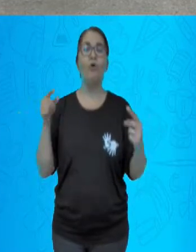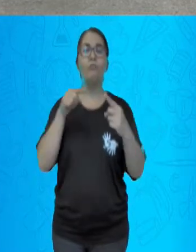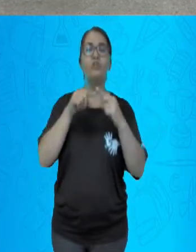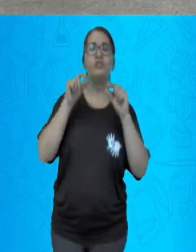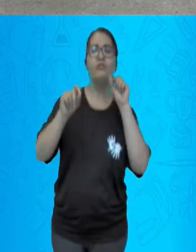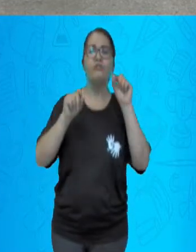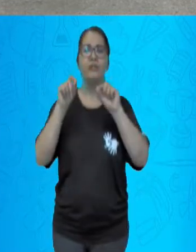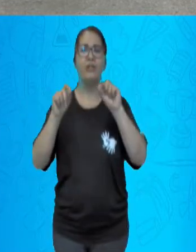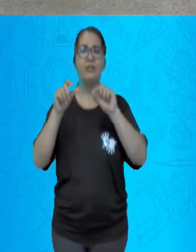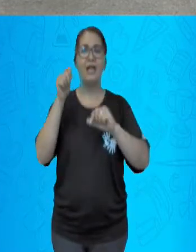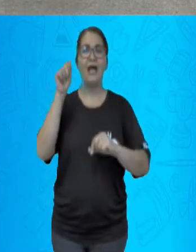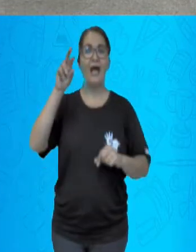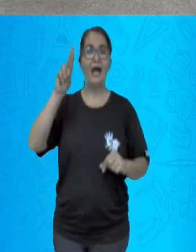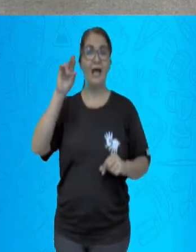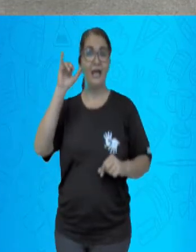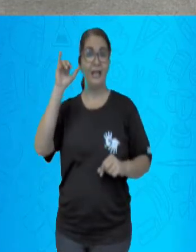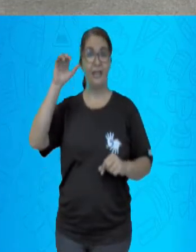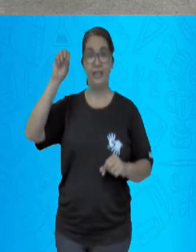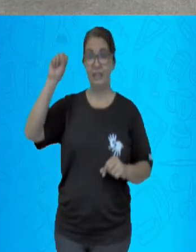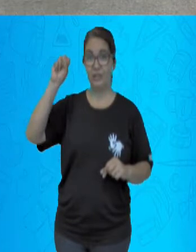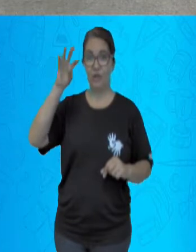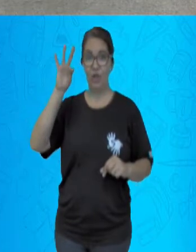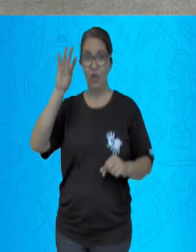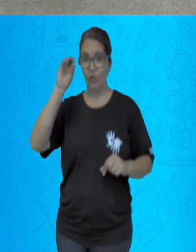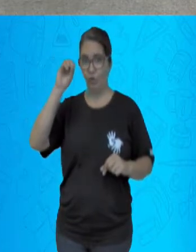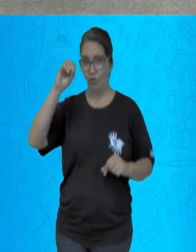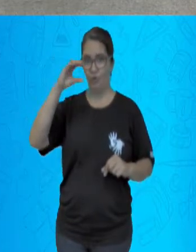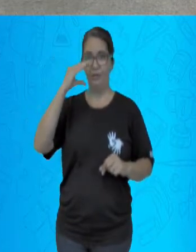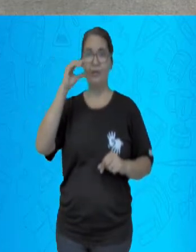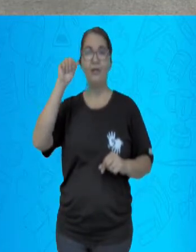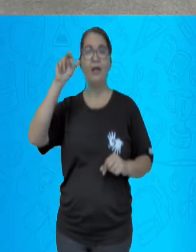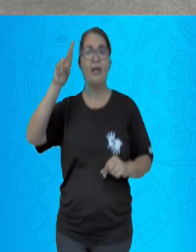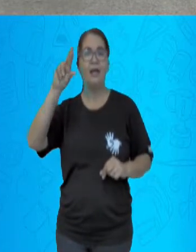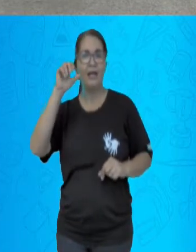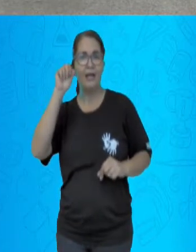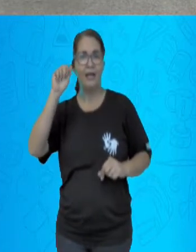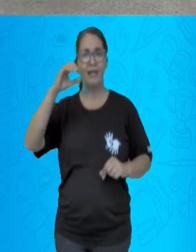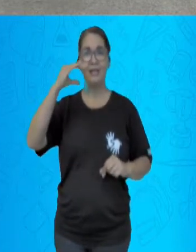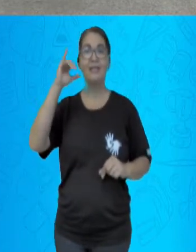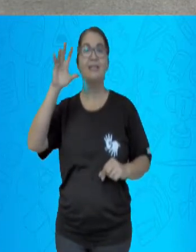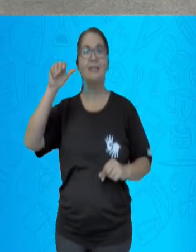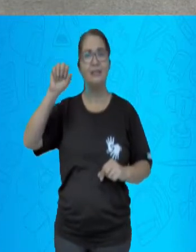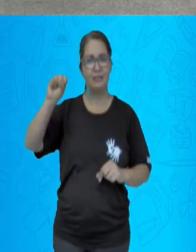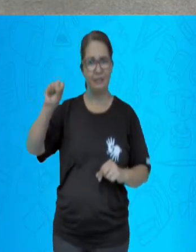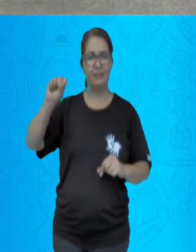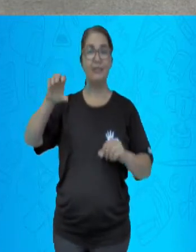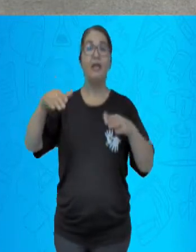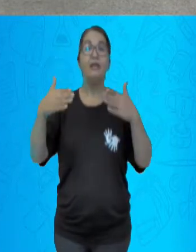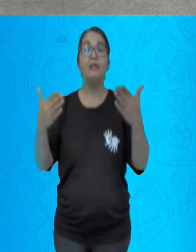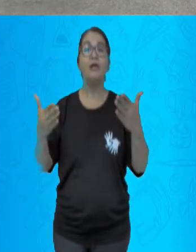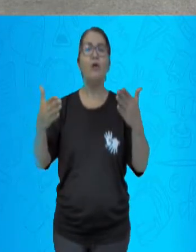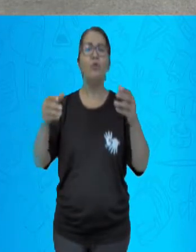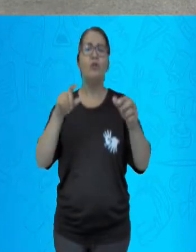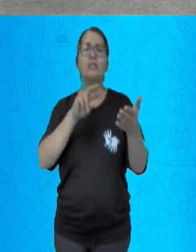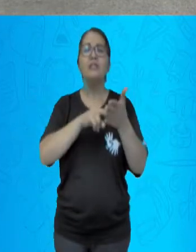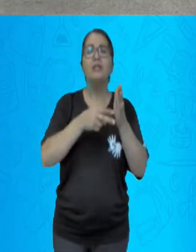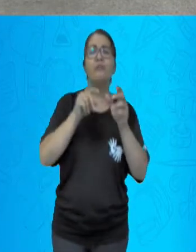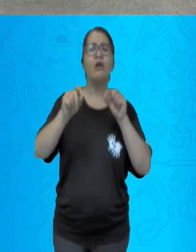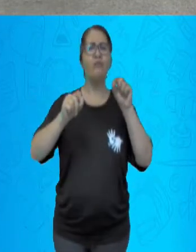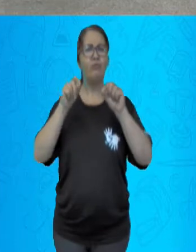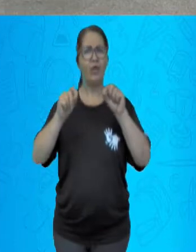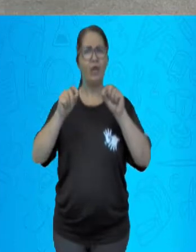aristocracias e oligarquia rural ou agrária que se valiam do coronelismo. O coronel,